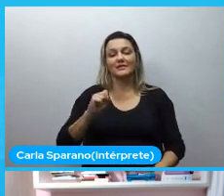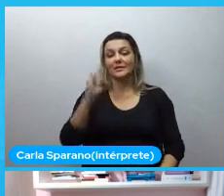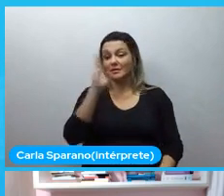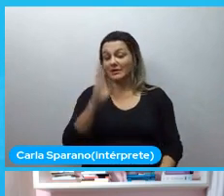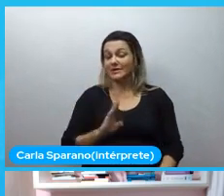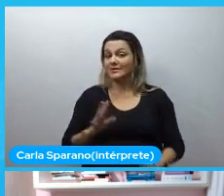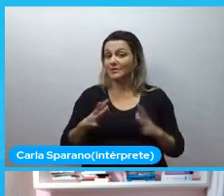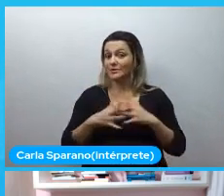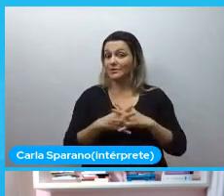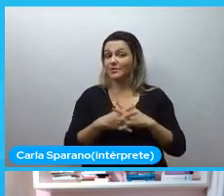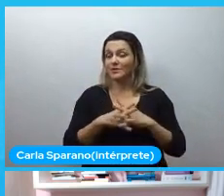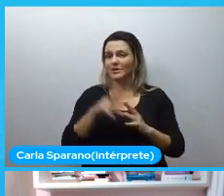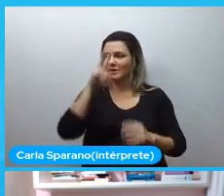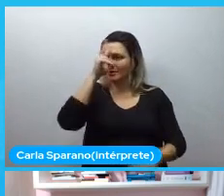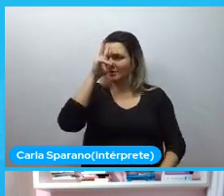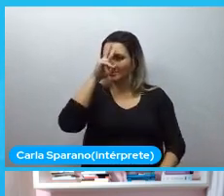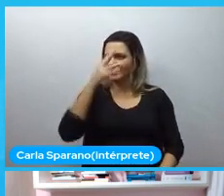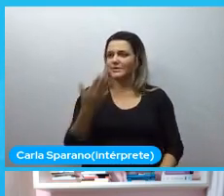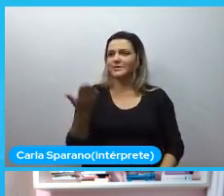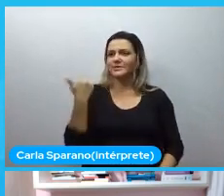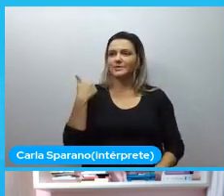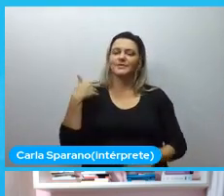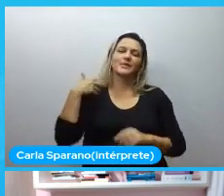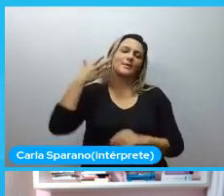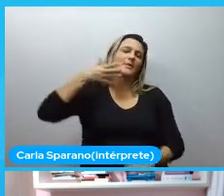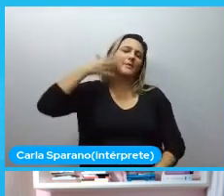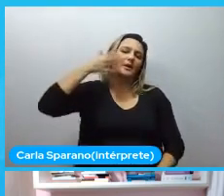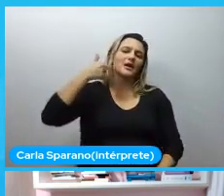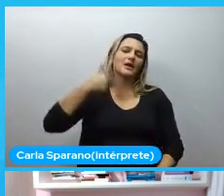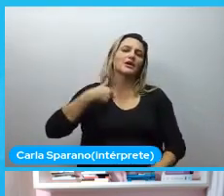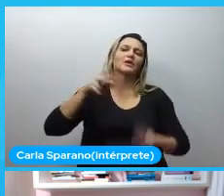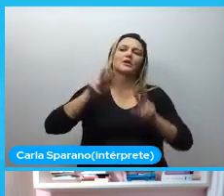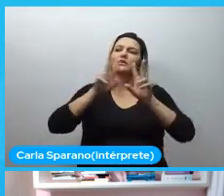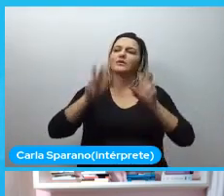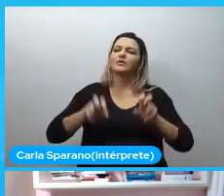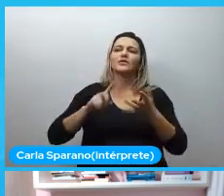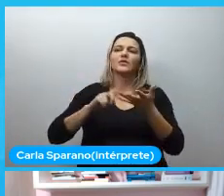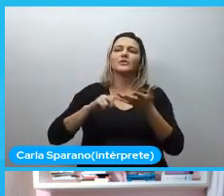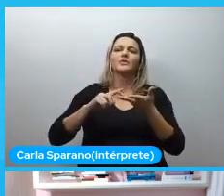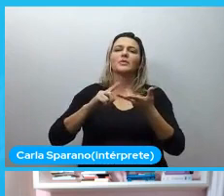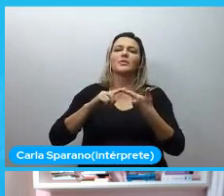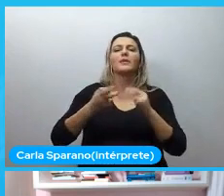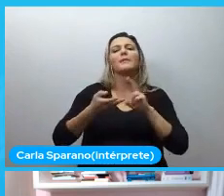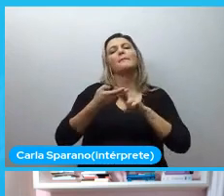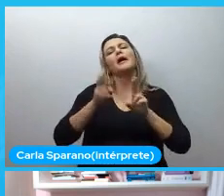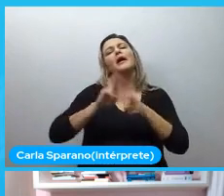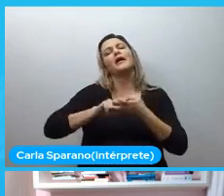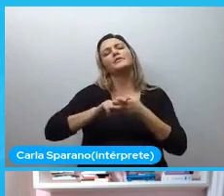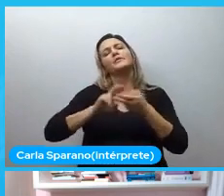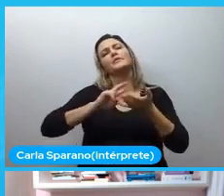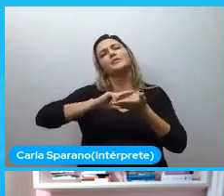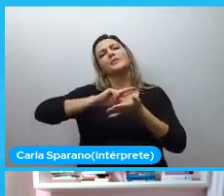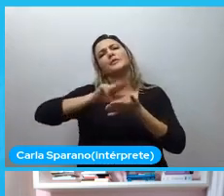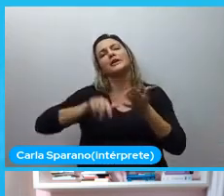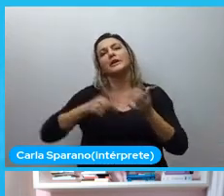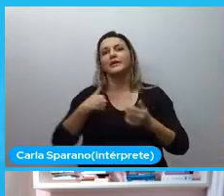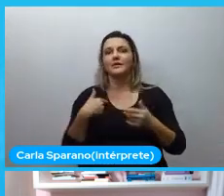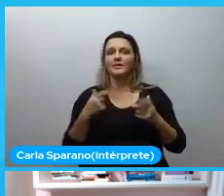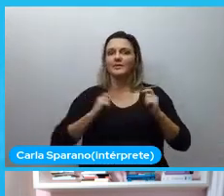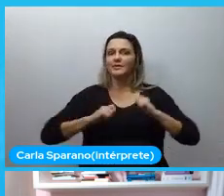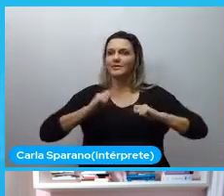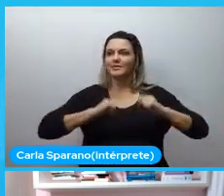eu lembro que eu ia fazer uma das palestras lá que eu ia falar sobre Flask sobre Python e eu estava tão ansiosa